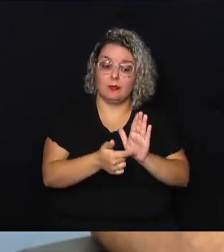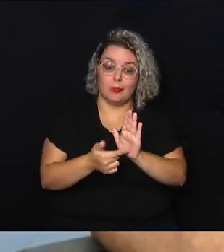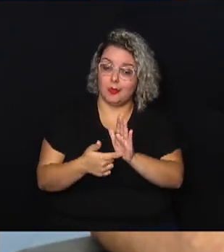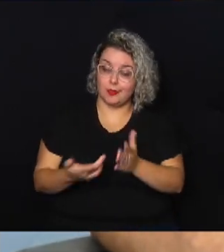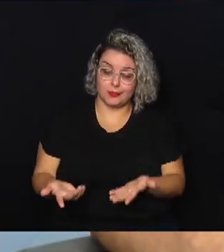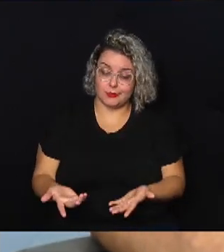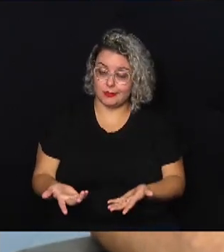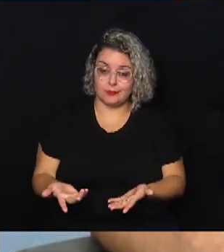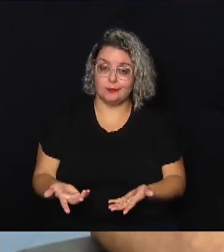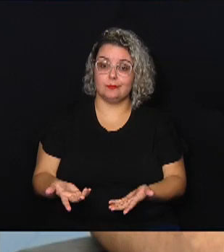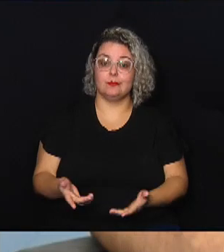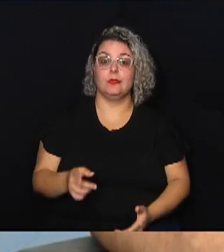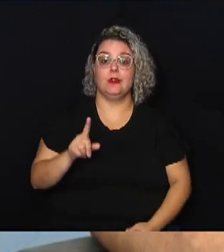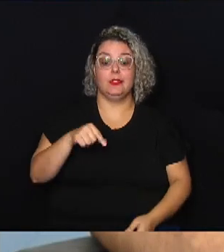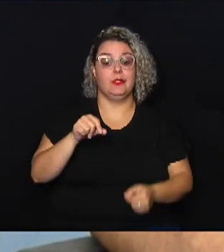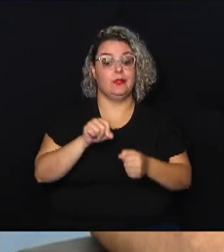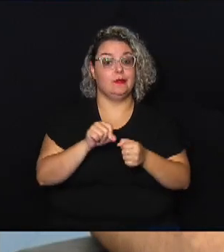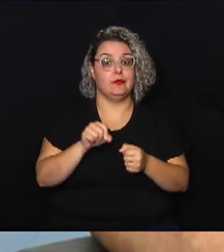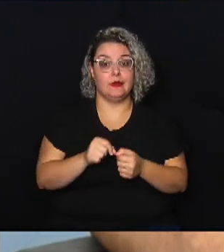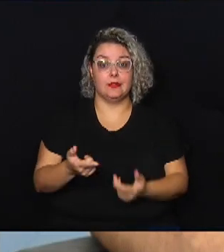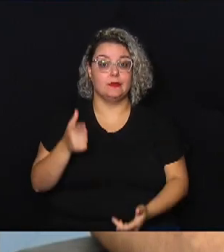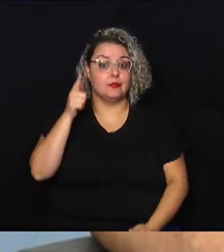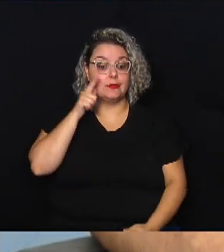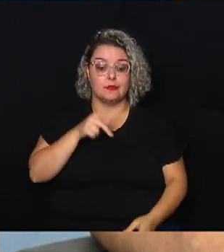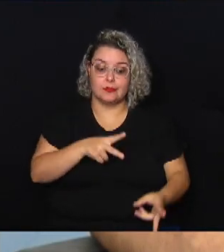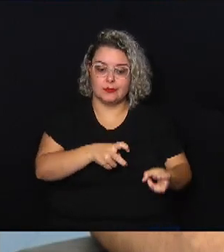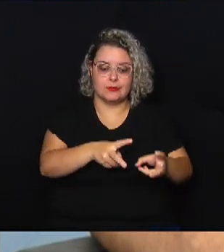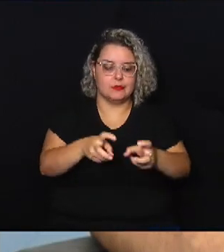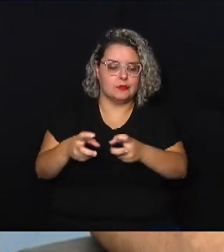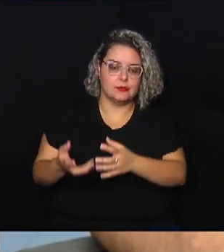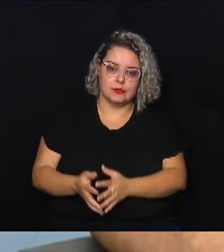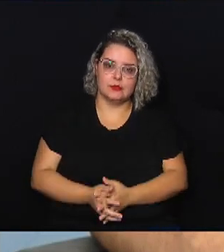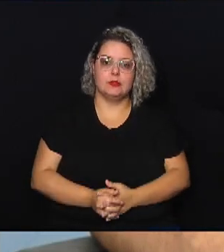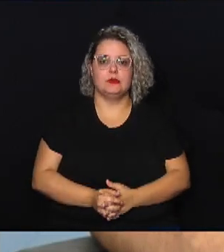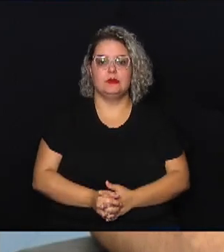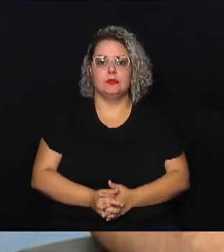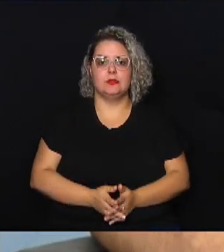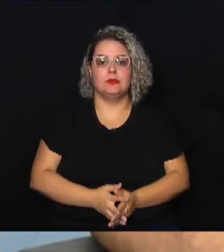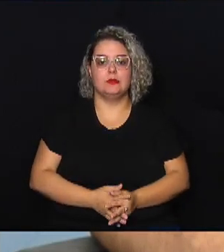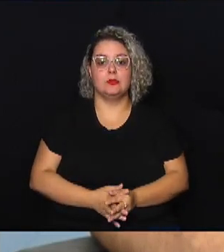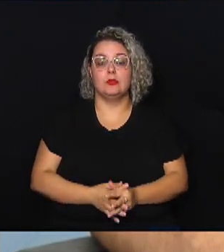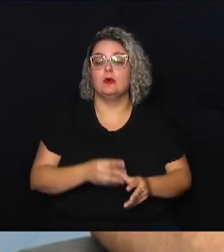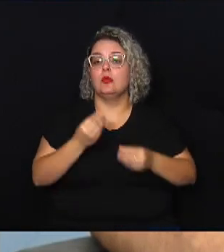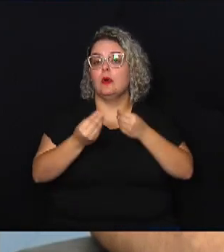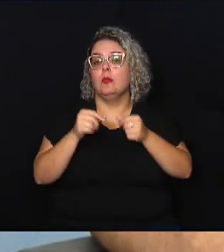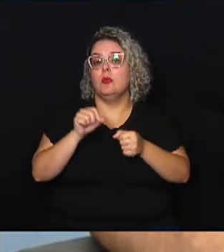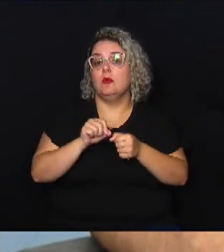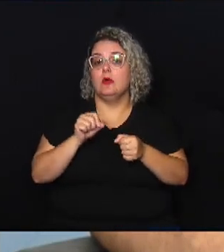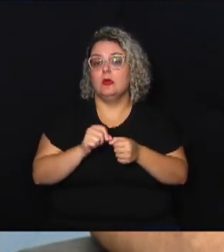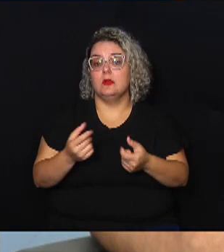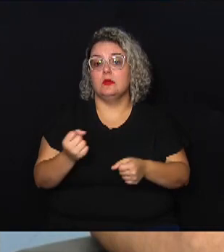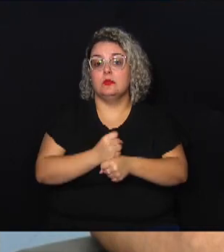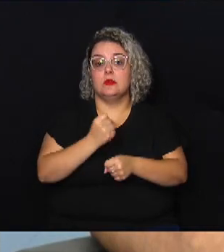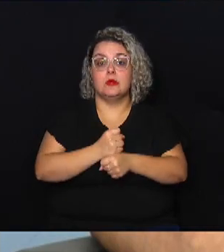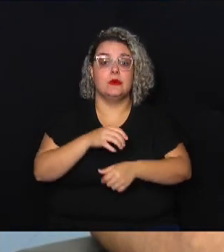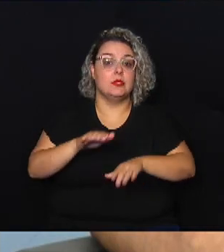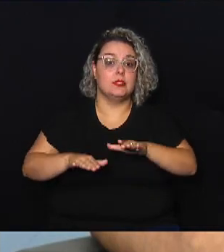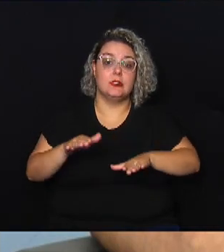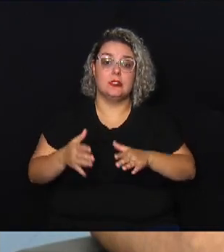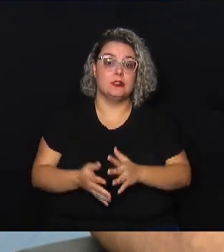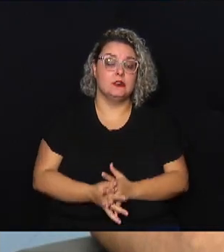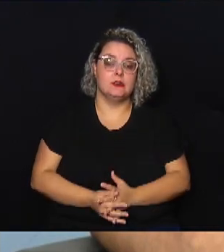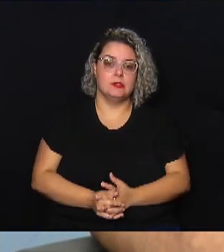É um investimento que é feito e as pessoas não conseguem enxergar exatamente como foi realizada a obra. E muitas vezes um